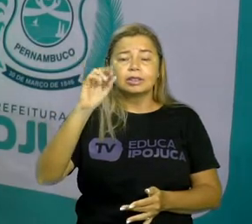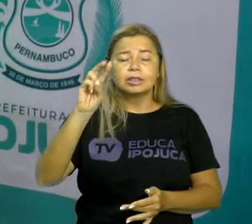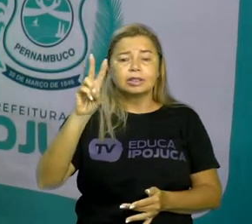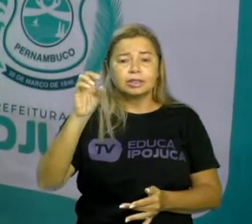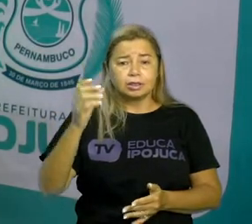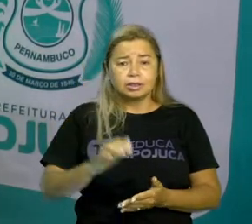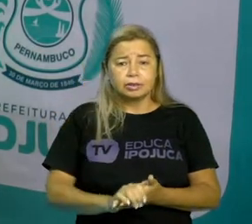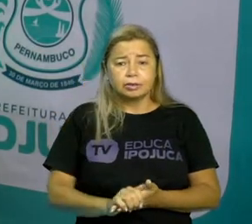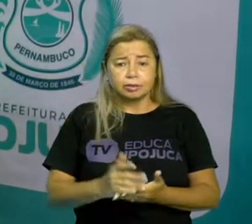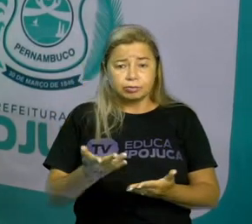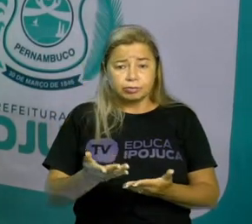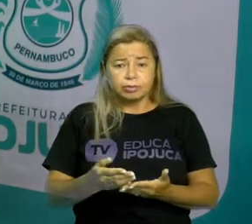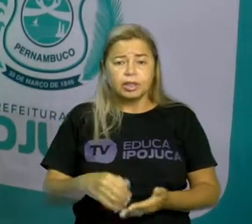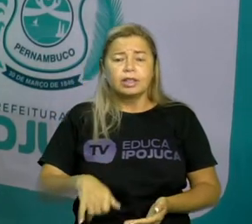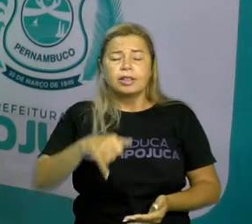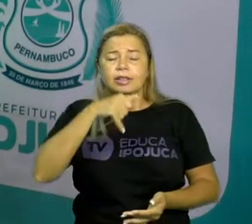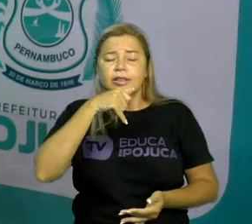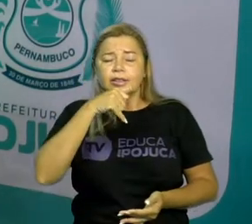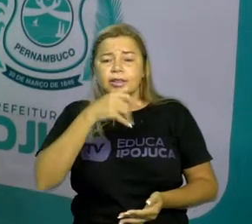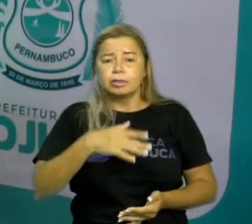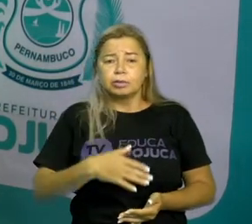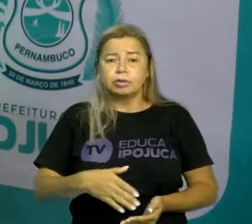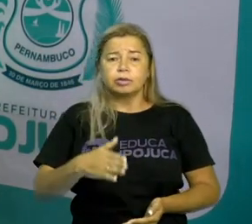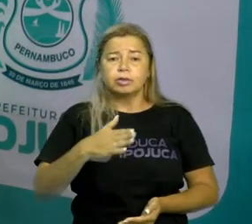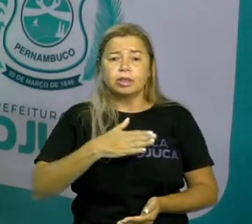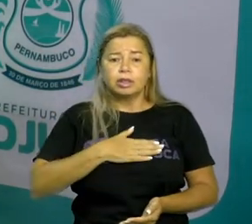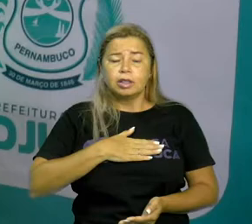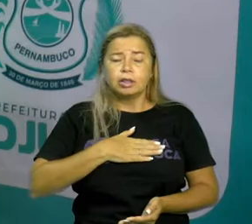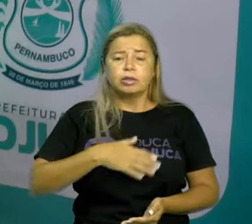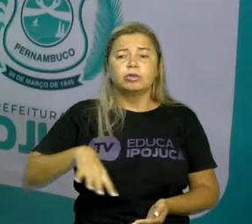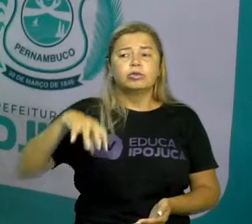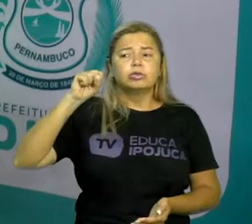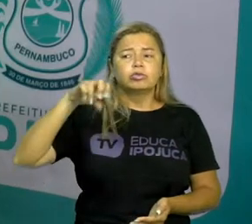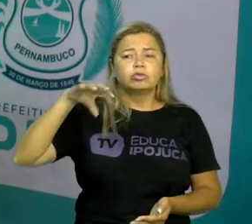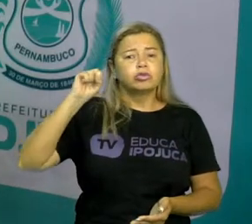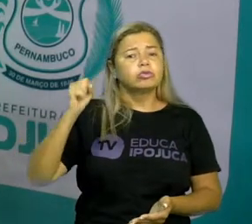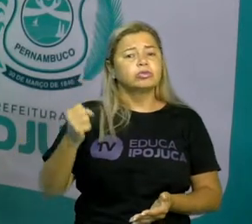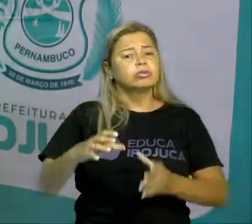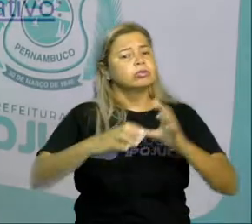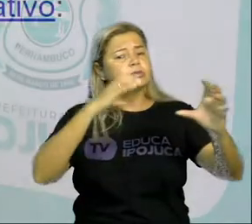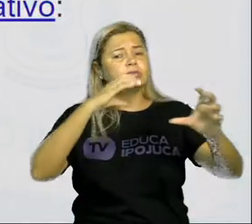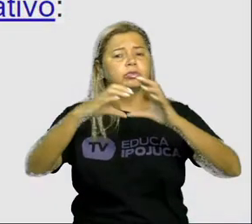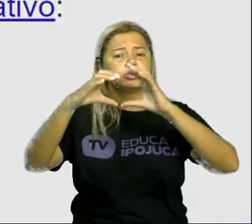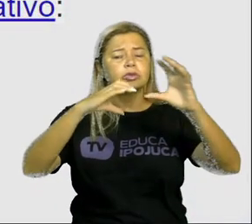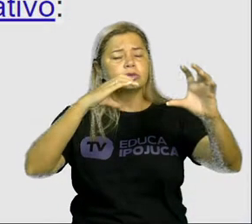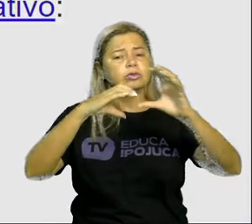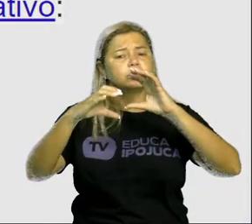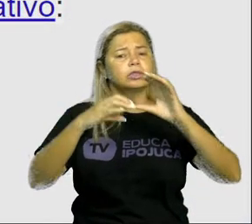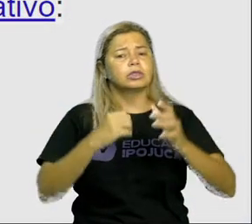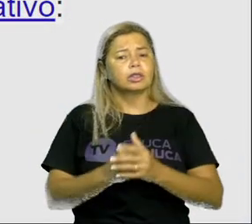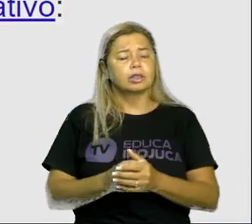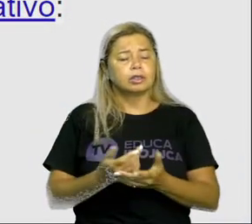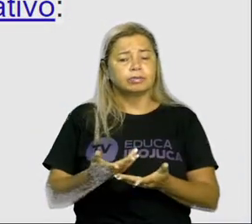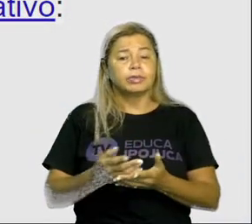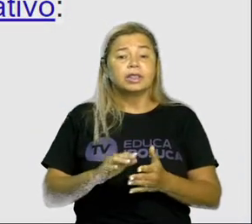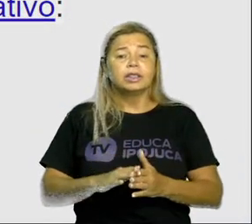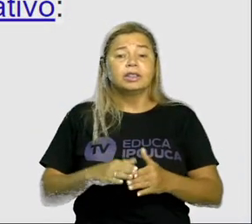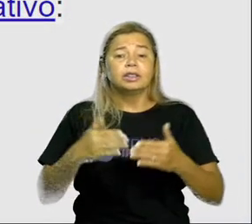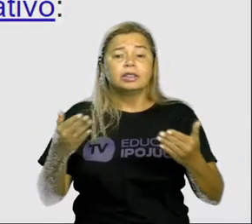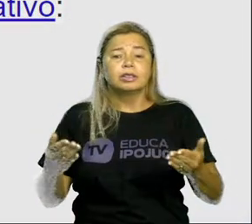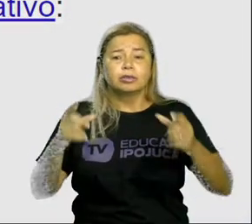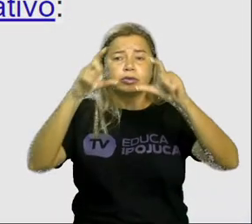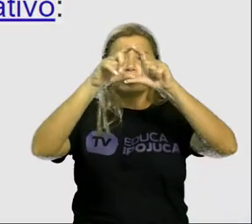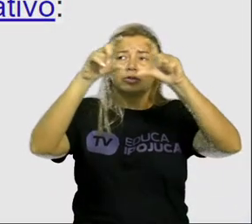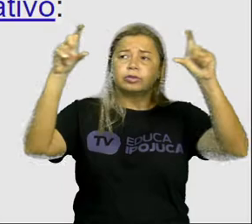ouvi música Né? Então a gente vê a diferença nas frases Eu ouço Eu ouvia